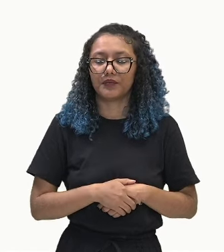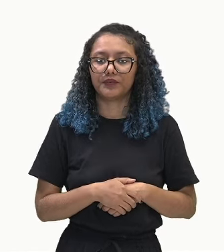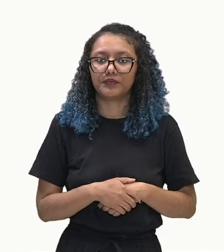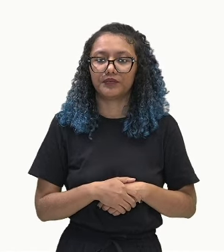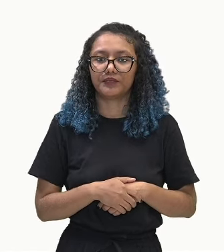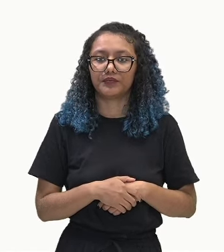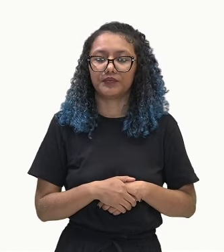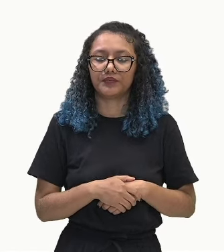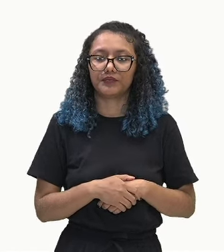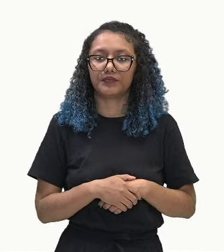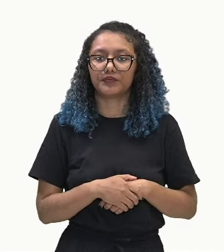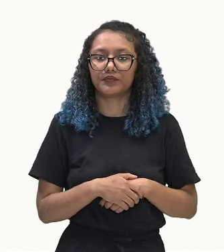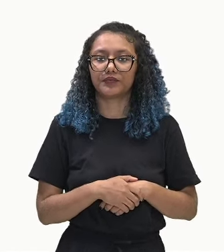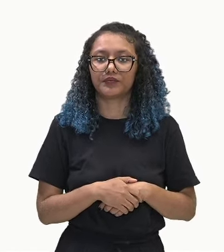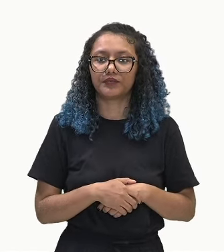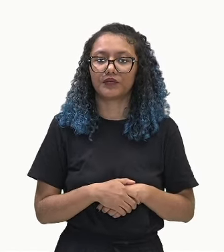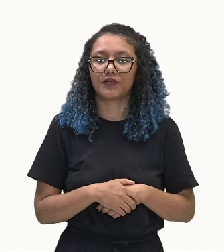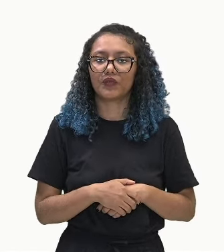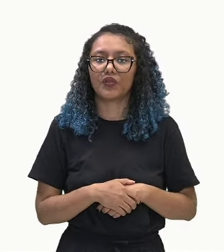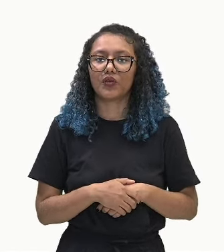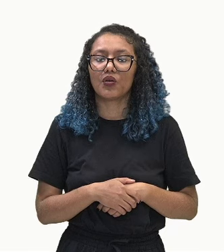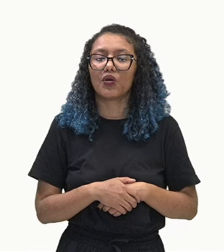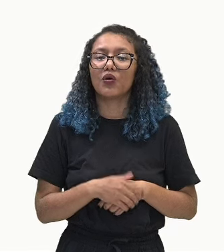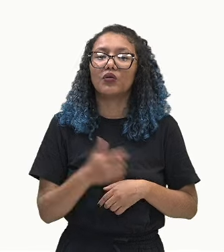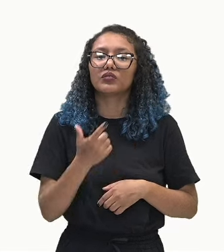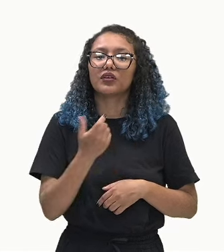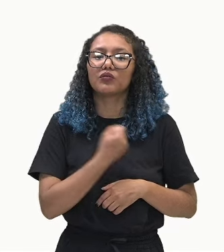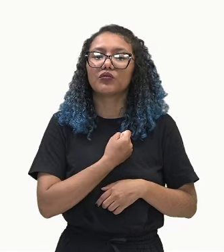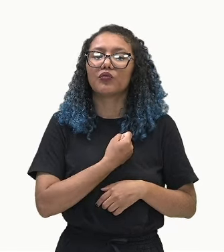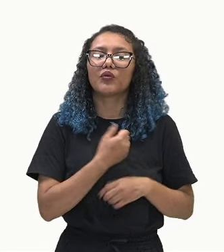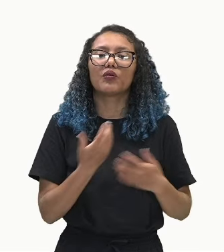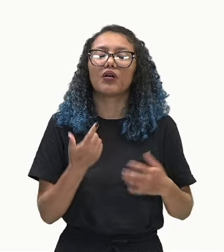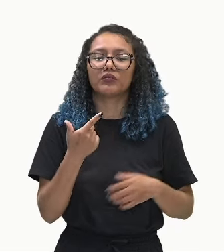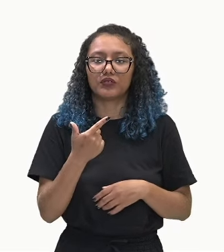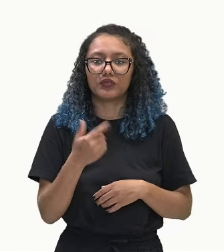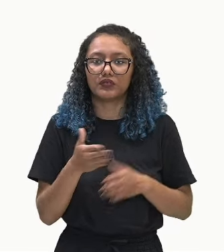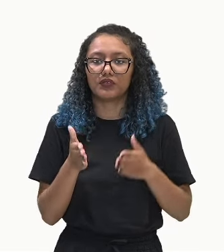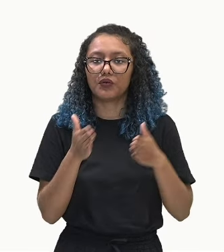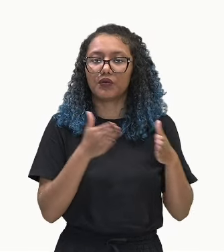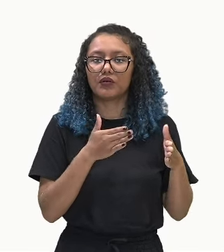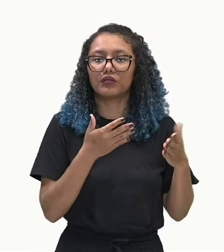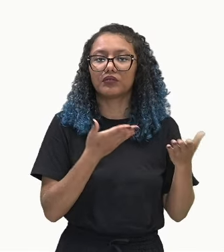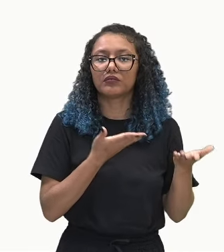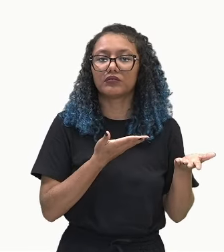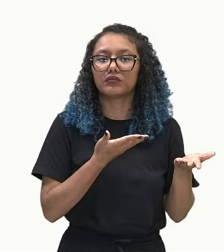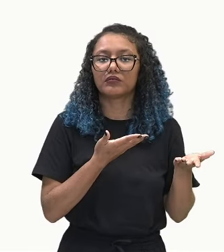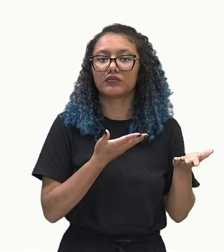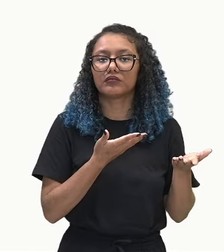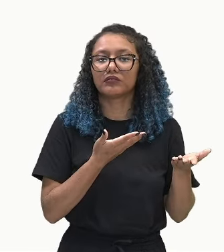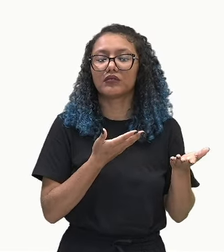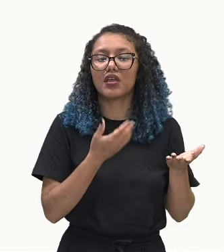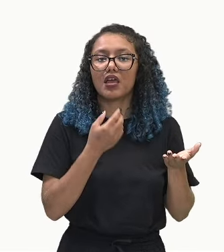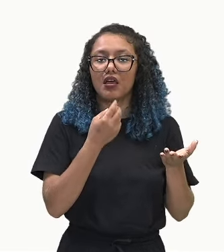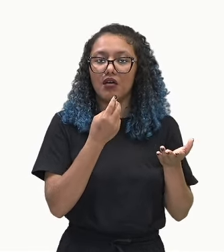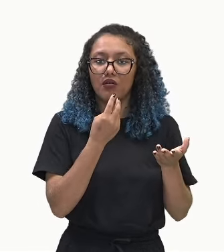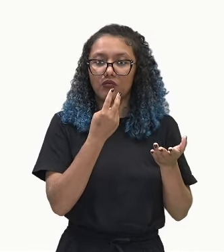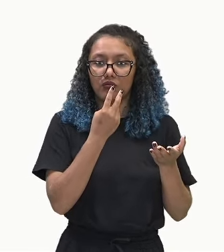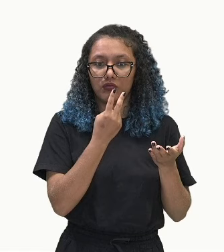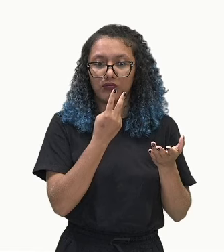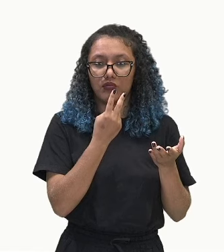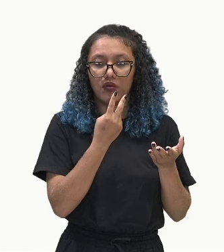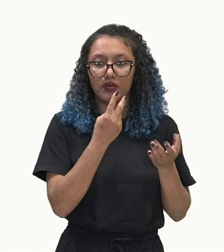O termo do meio é 2. Quem é o próximo termo? É o 2 mais uma razão, né?